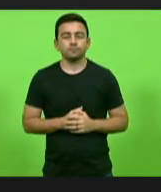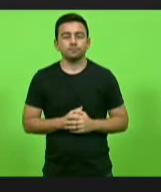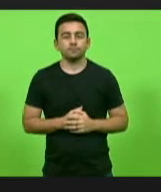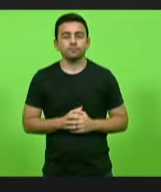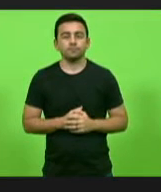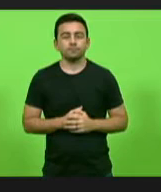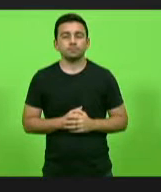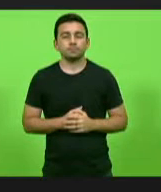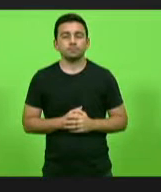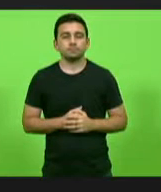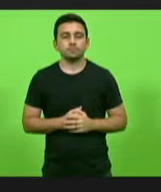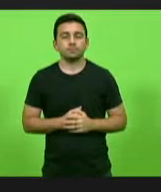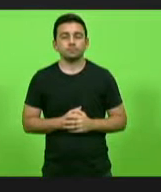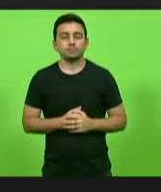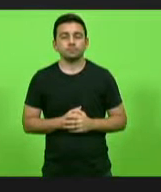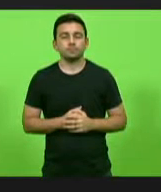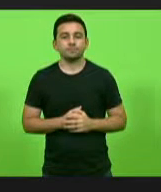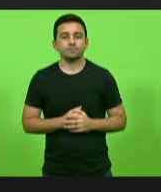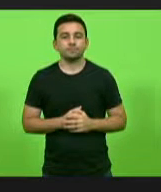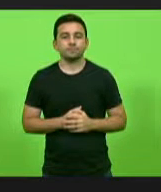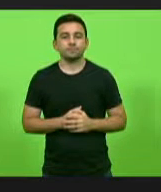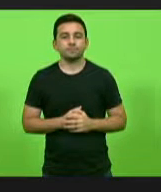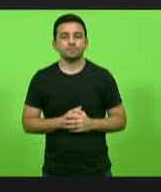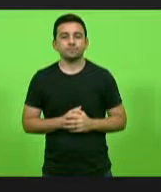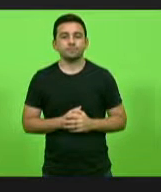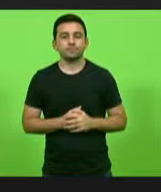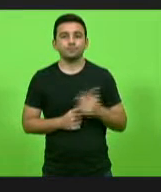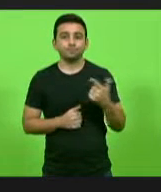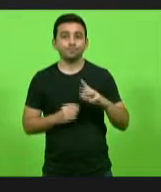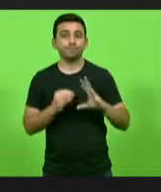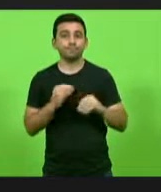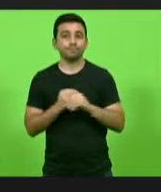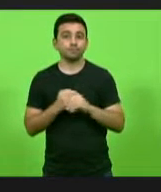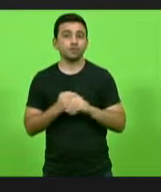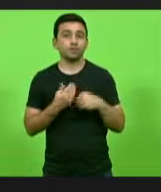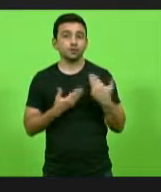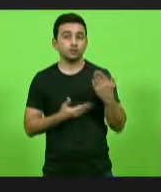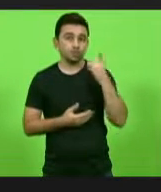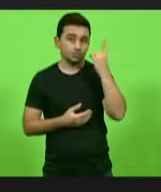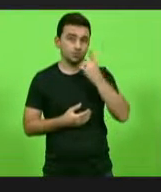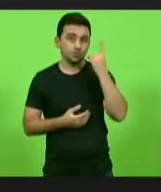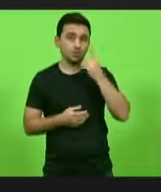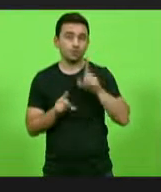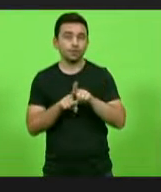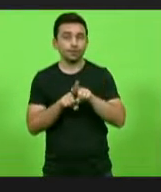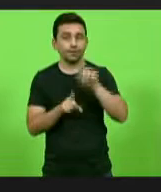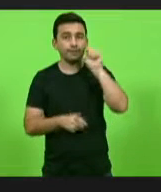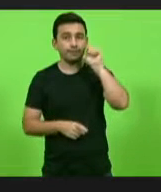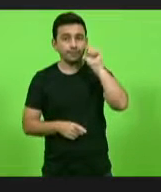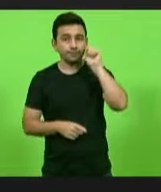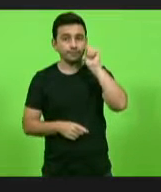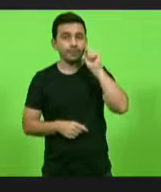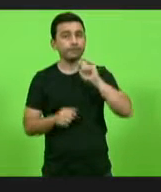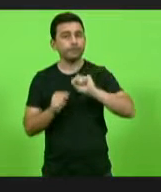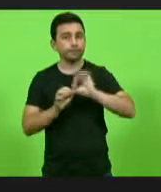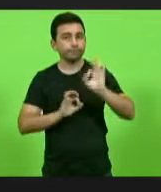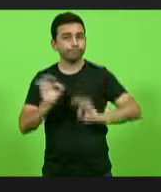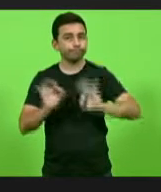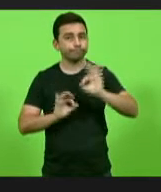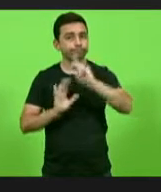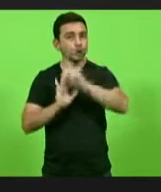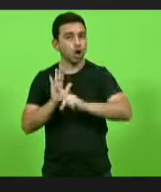Deputado Gessé. Já acabou? Sim, apenas para acrescentar que esse deputado e a deputada Ana Campagnolo fizemos um projeto de lei